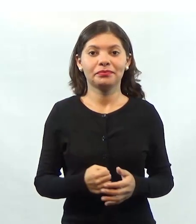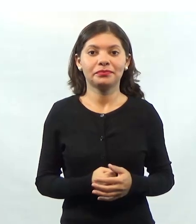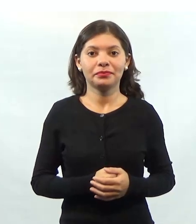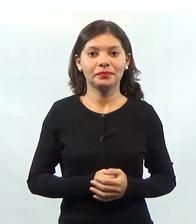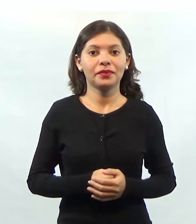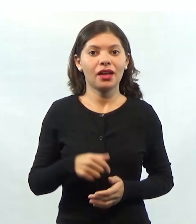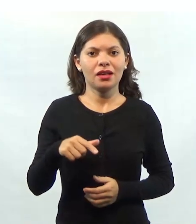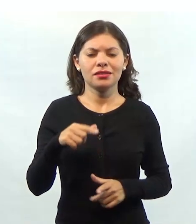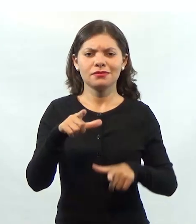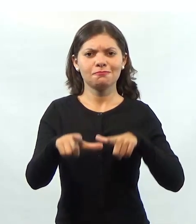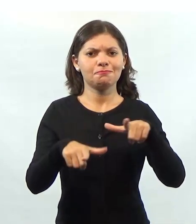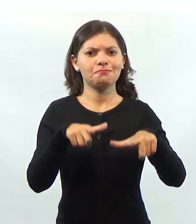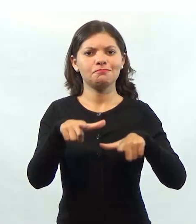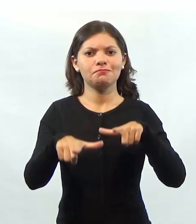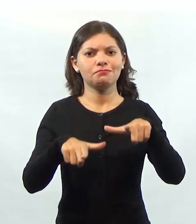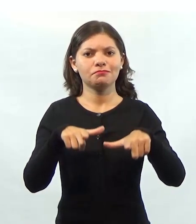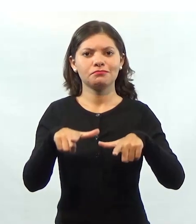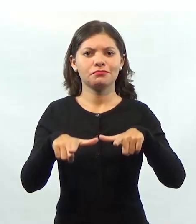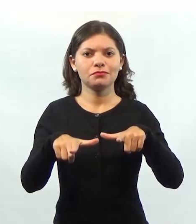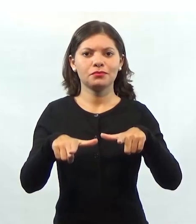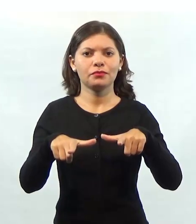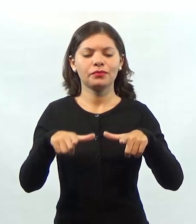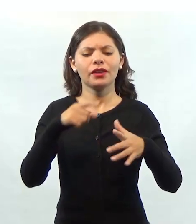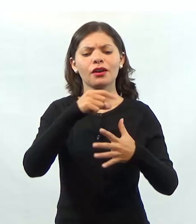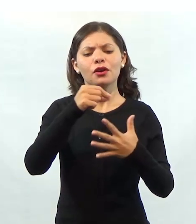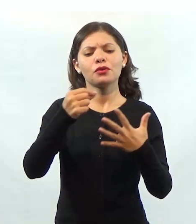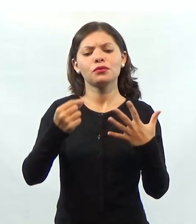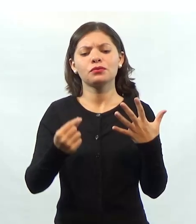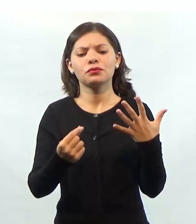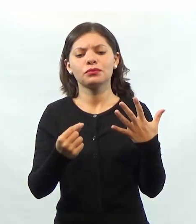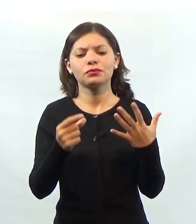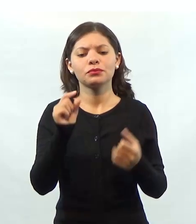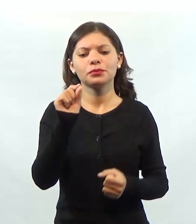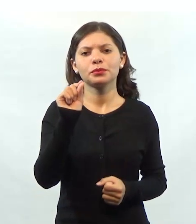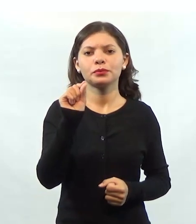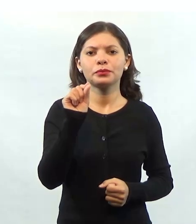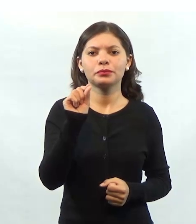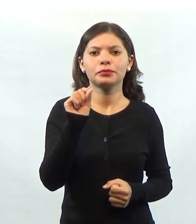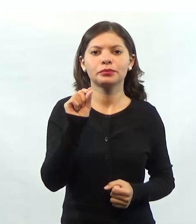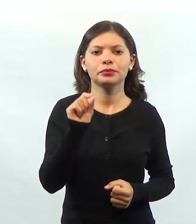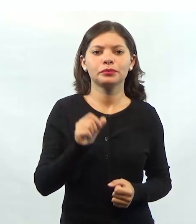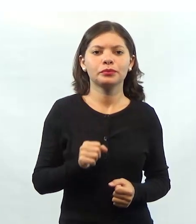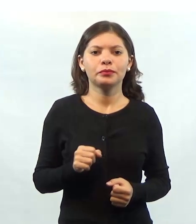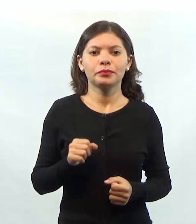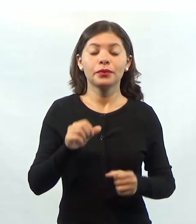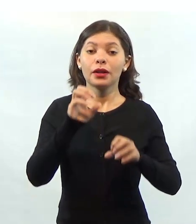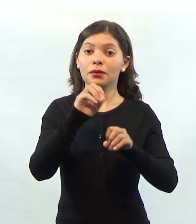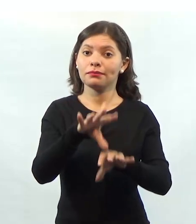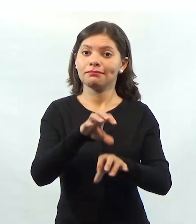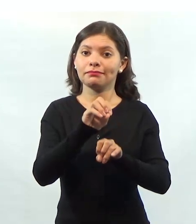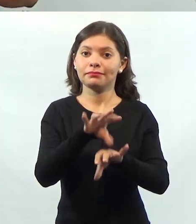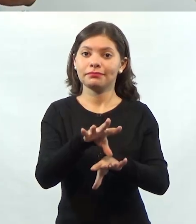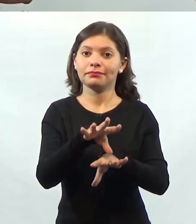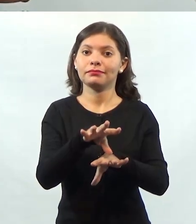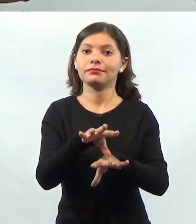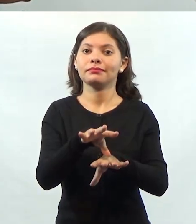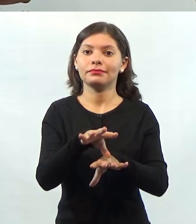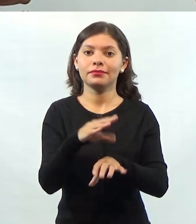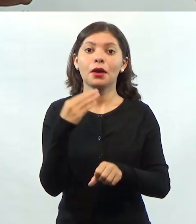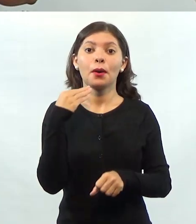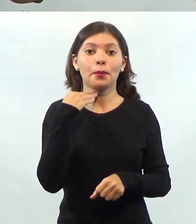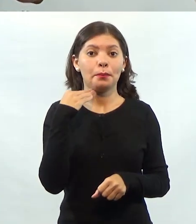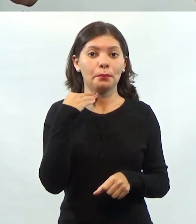Esses serviços, eles envolvem educação, serviços